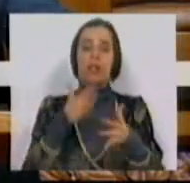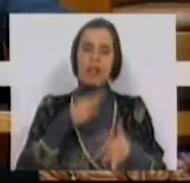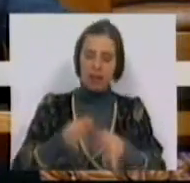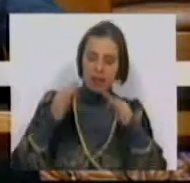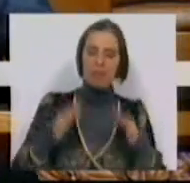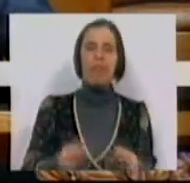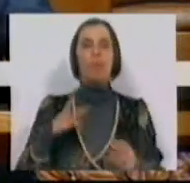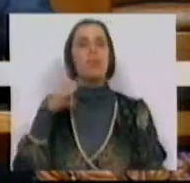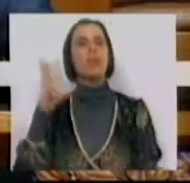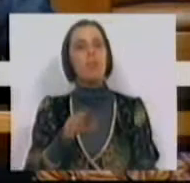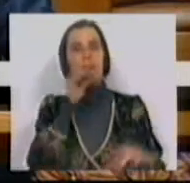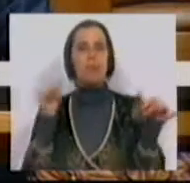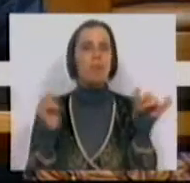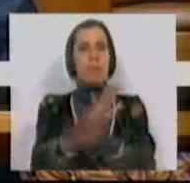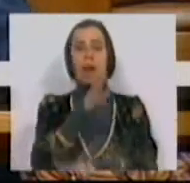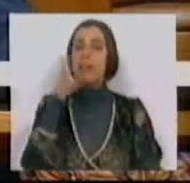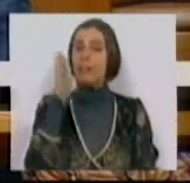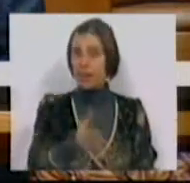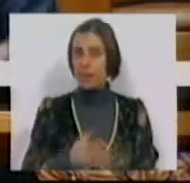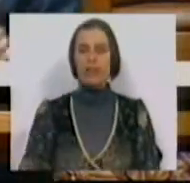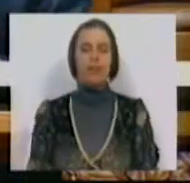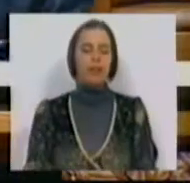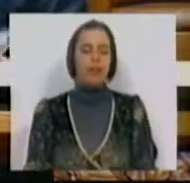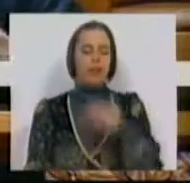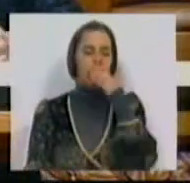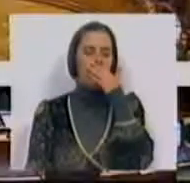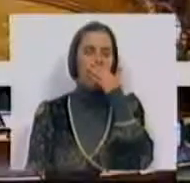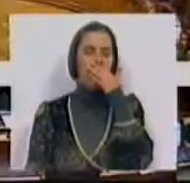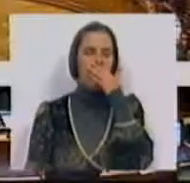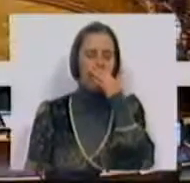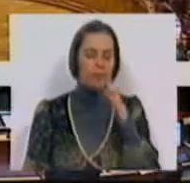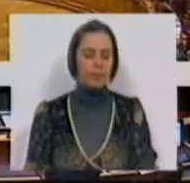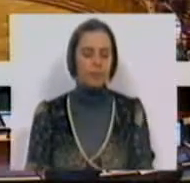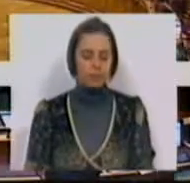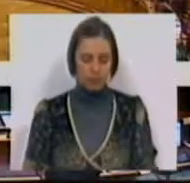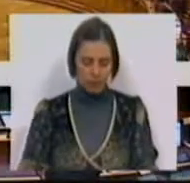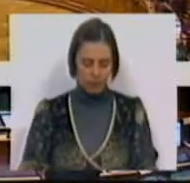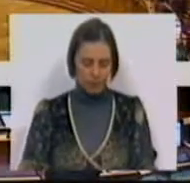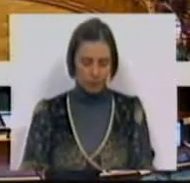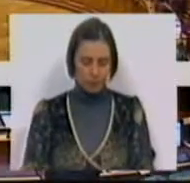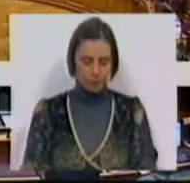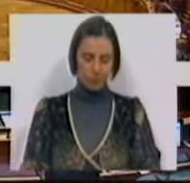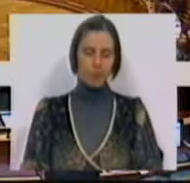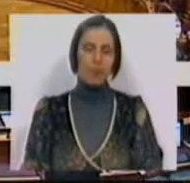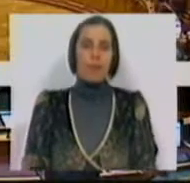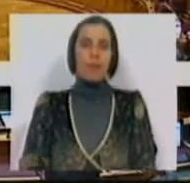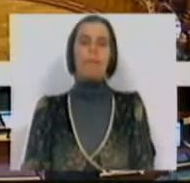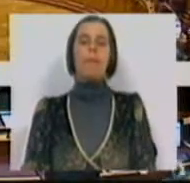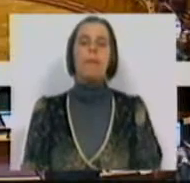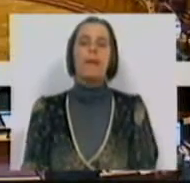afirmação de Portugal no mar. Aplausos. Leitura. Aplausos. Obrigada.